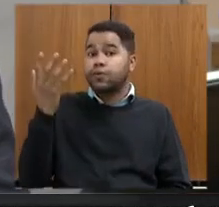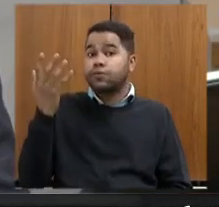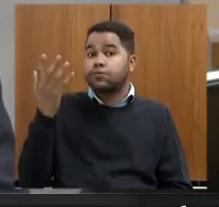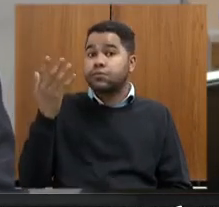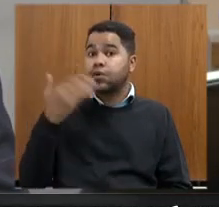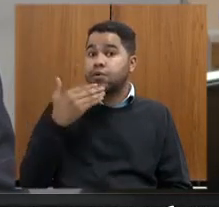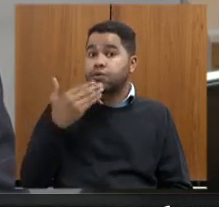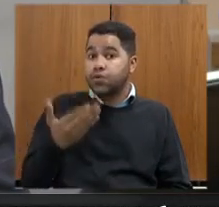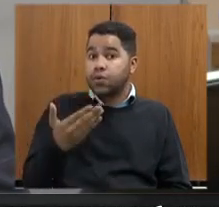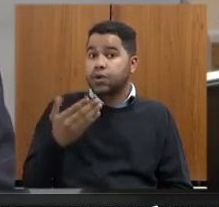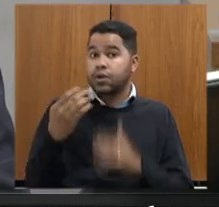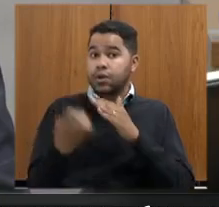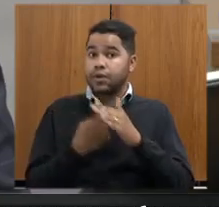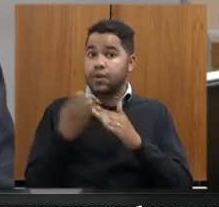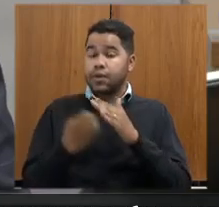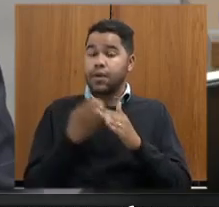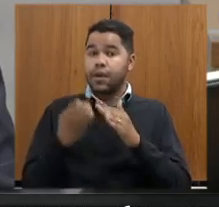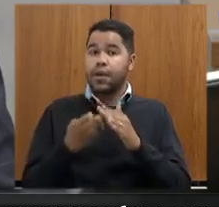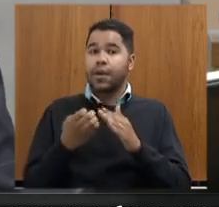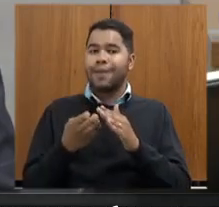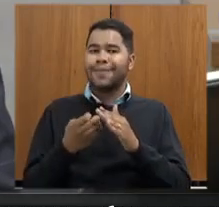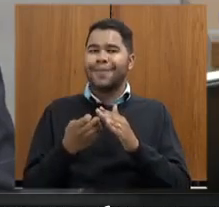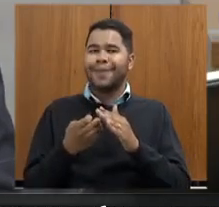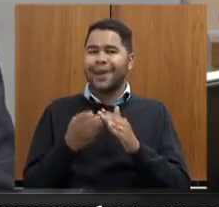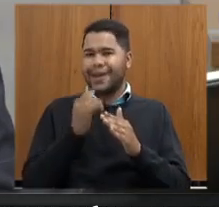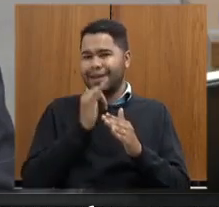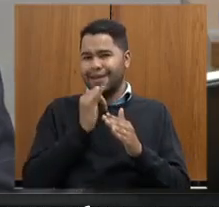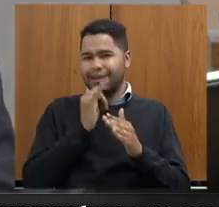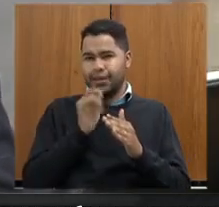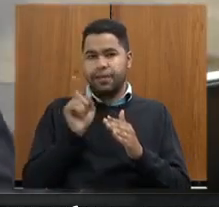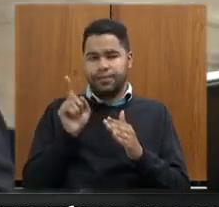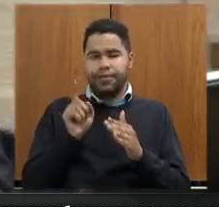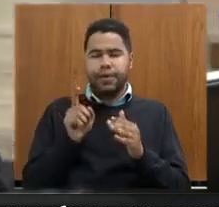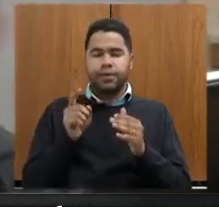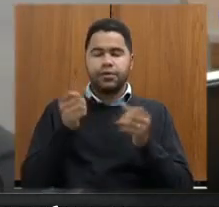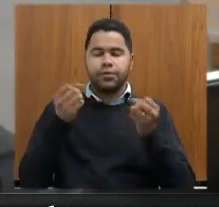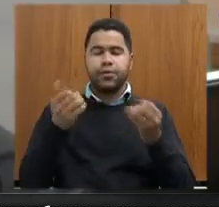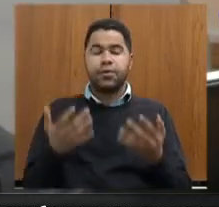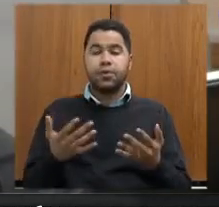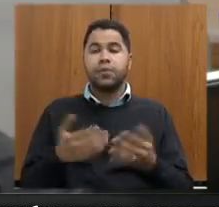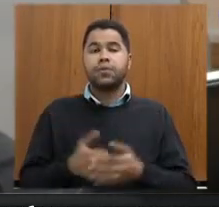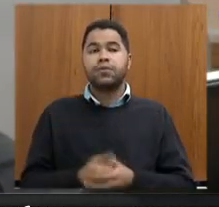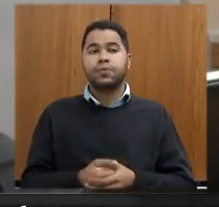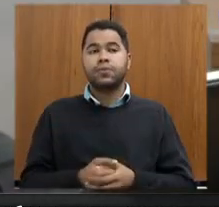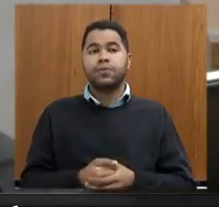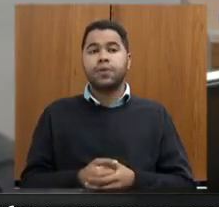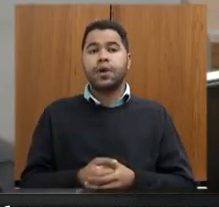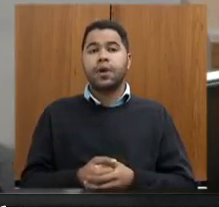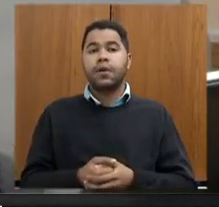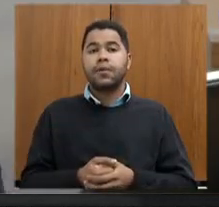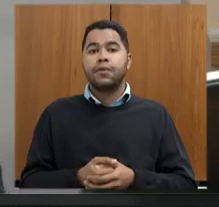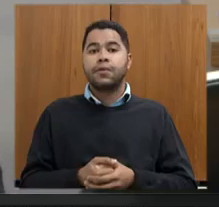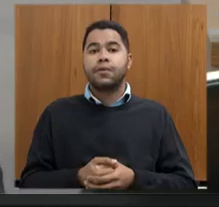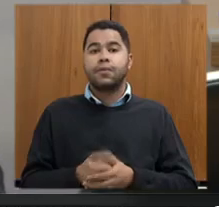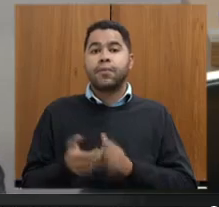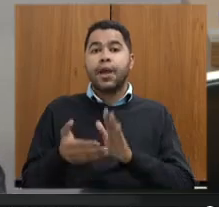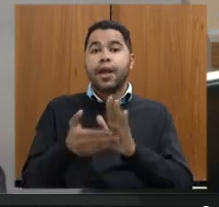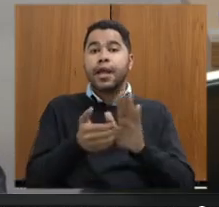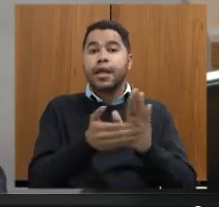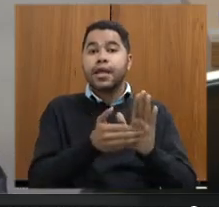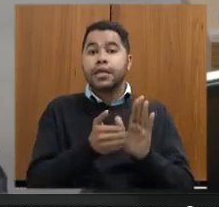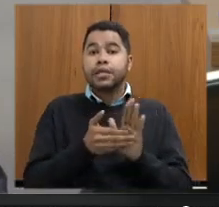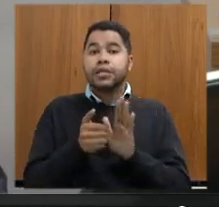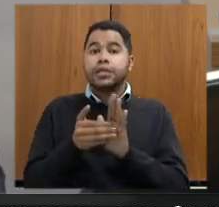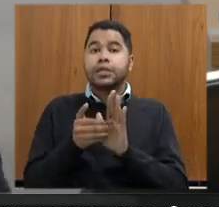solicitação da empresa para retirada segundo a deputada Beatriz Serqueira em relação a essa retirada